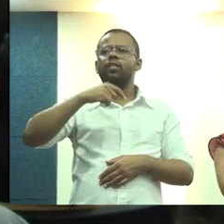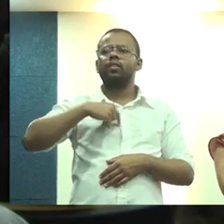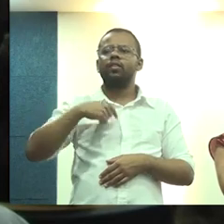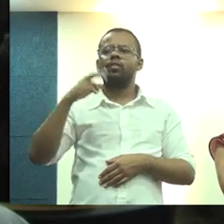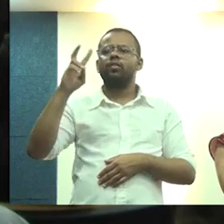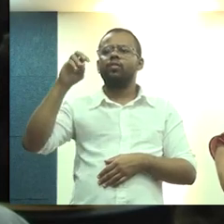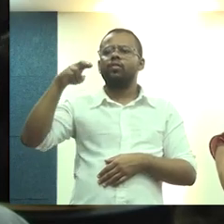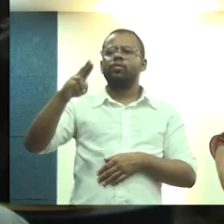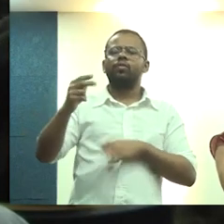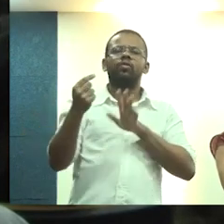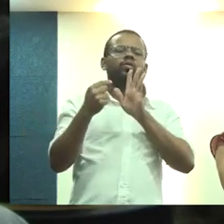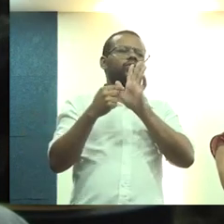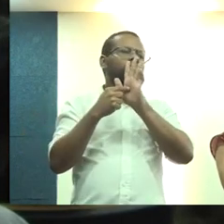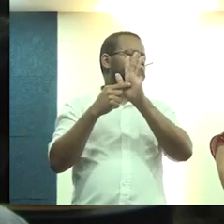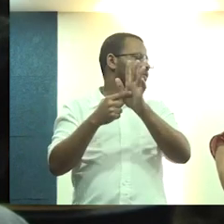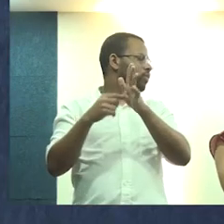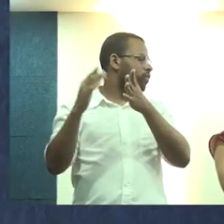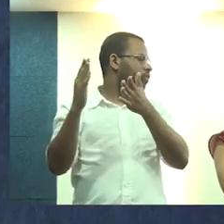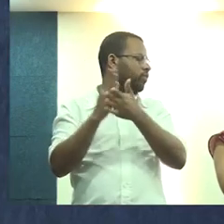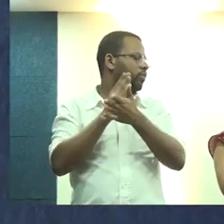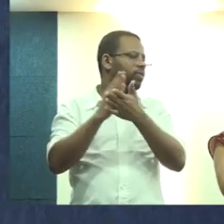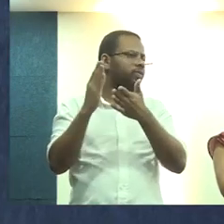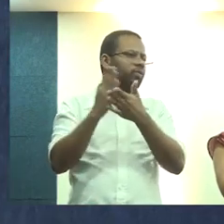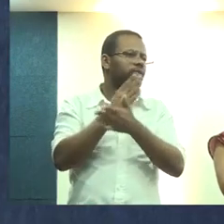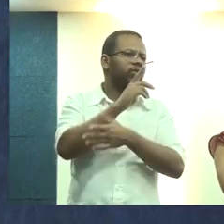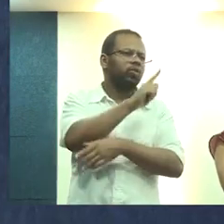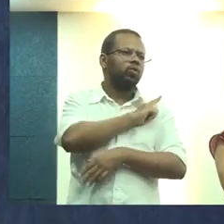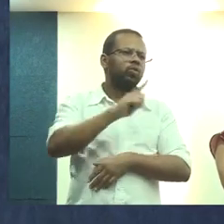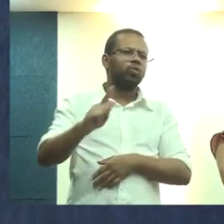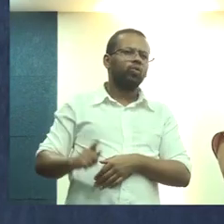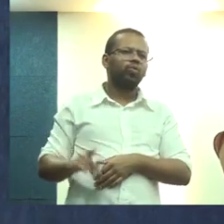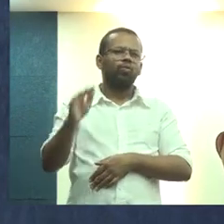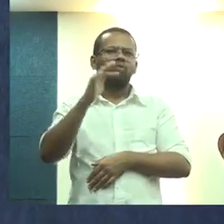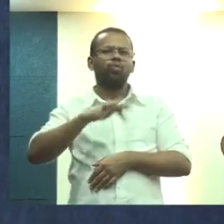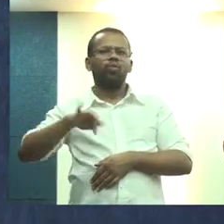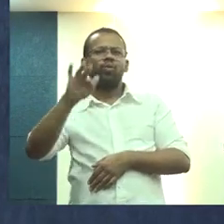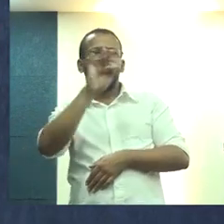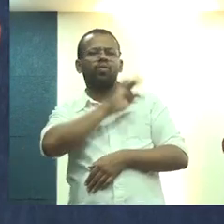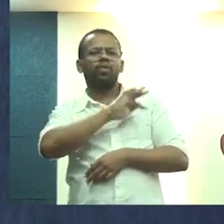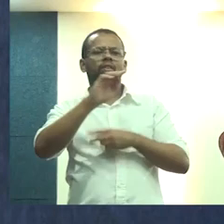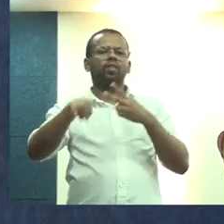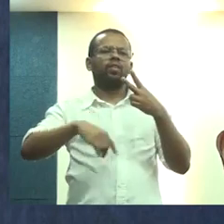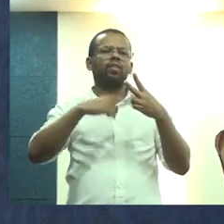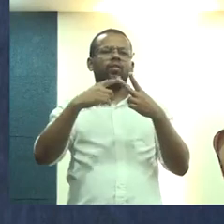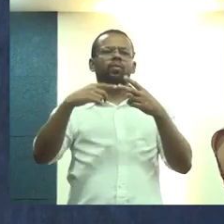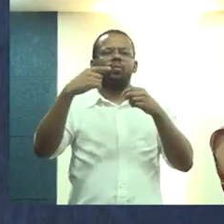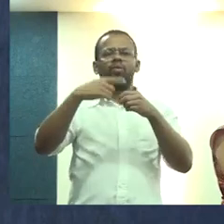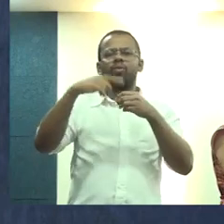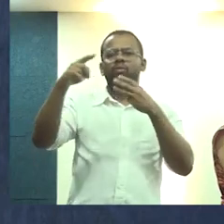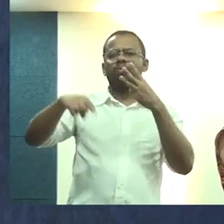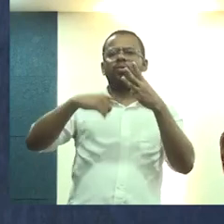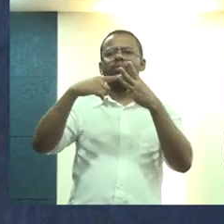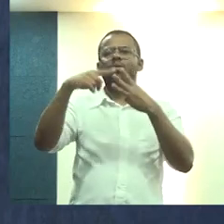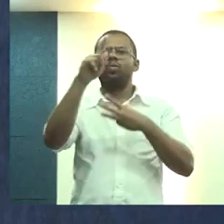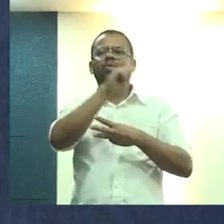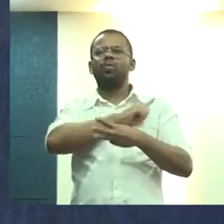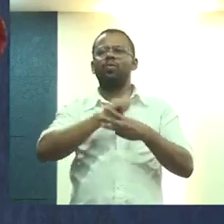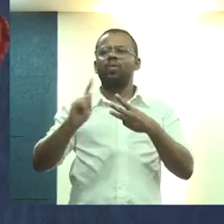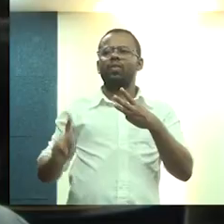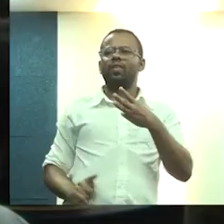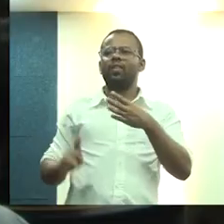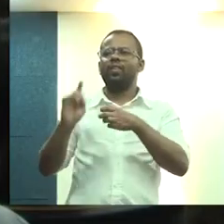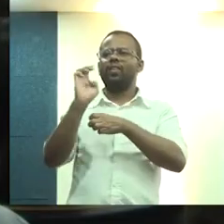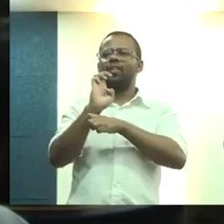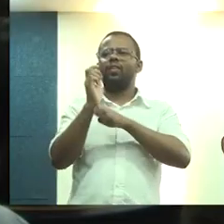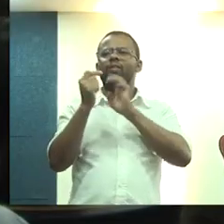vou... A gente está aqui entre governo federal, município, governo do estado, e hoje eu queria fazer um destaque aí